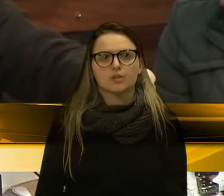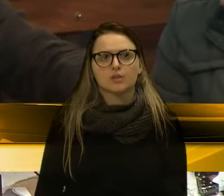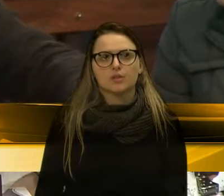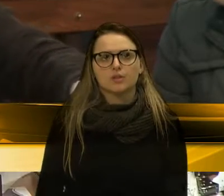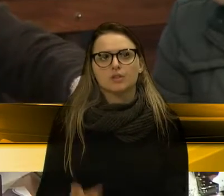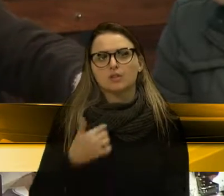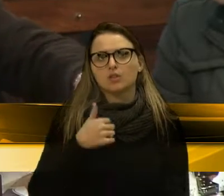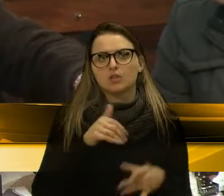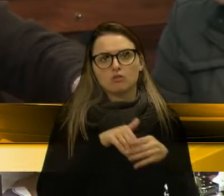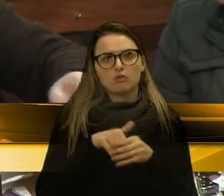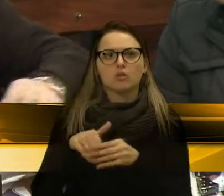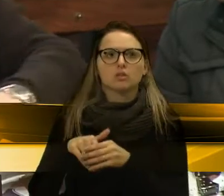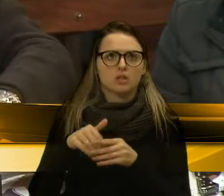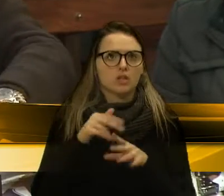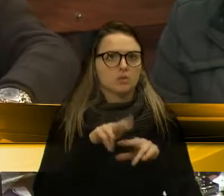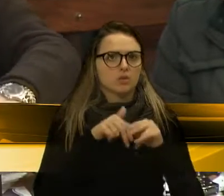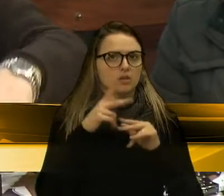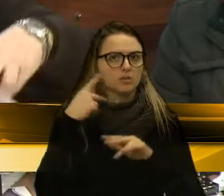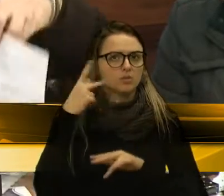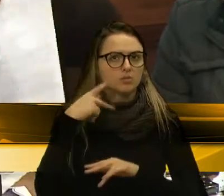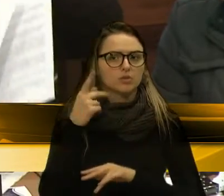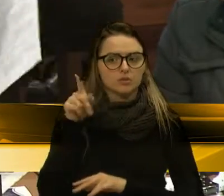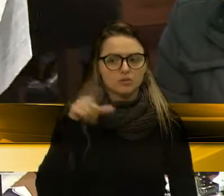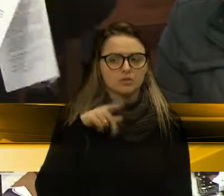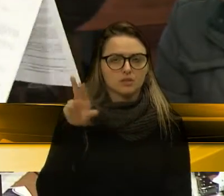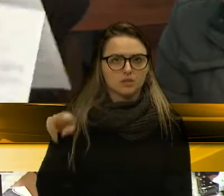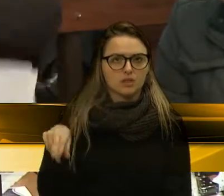Votei politicamente, muitas vezes você iria ter razão,